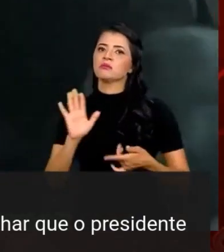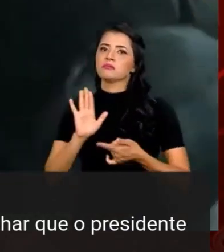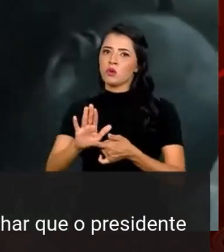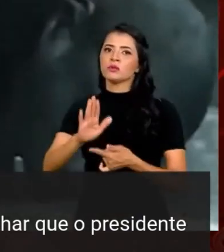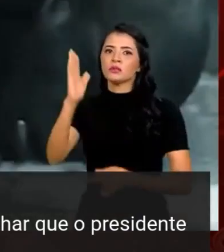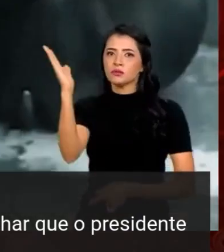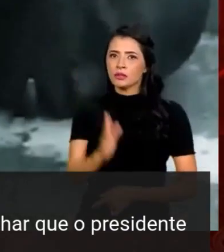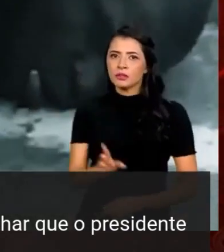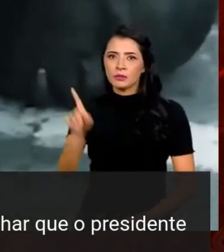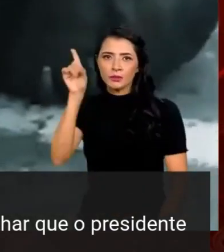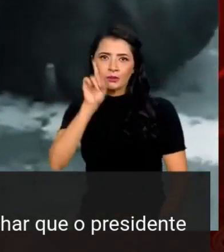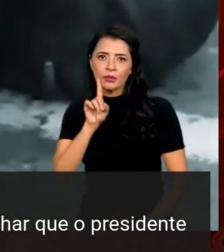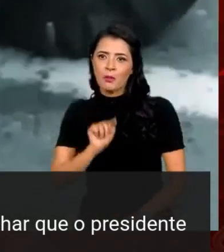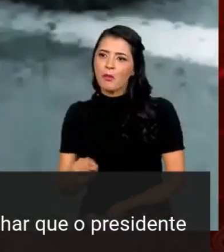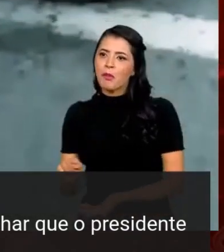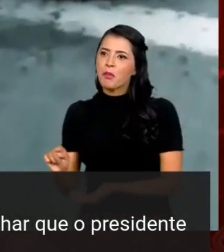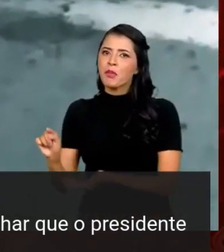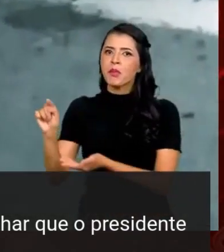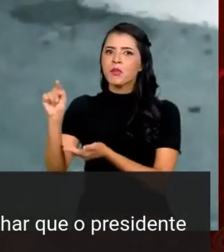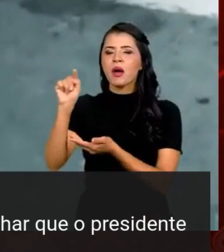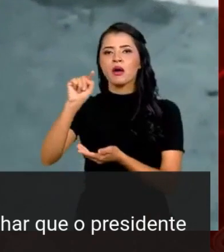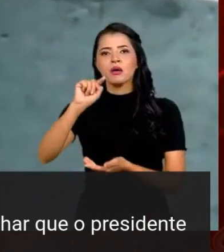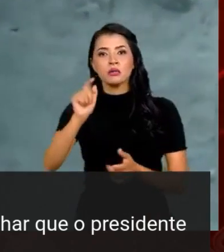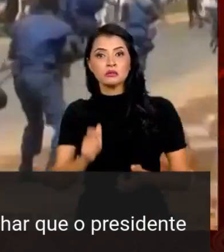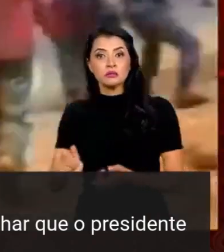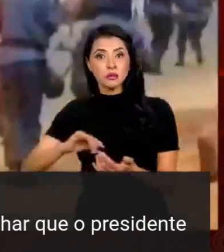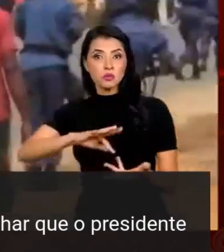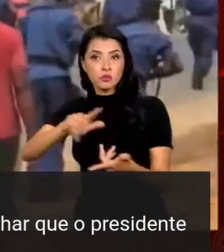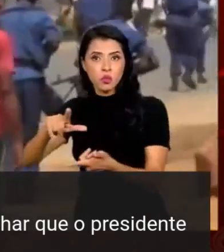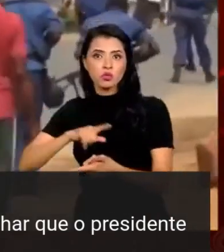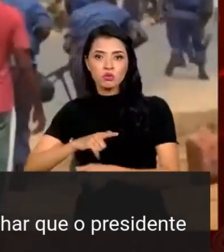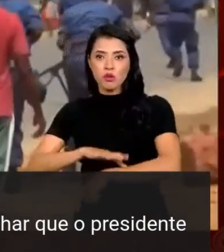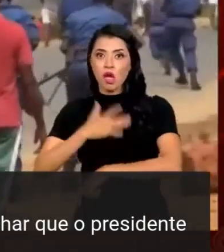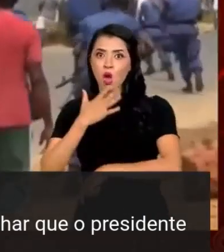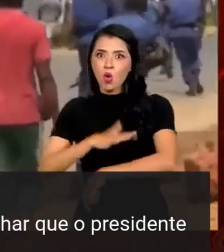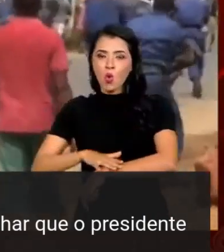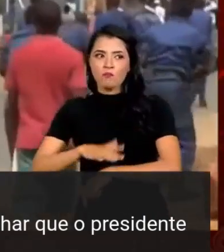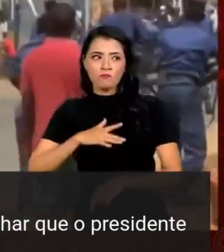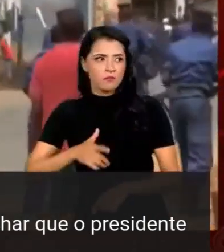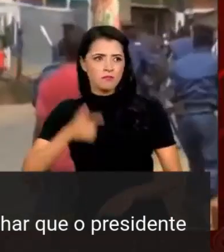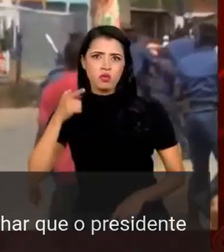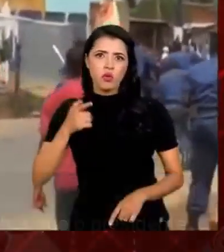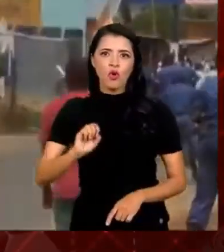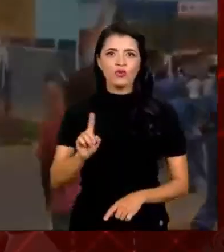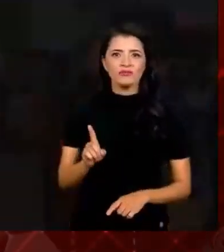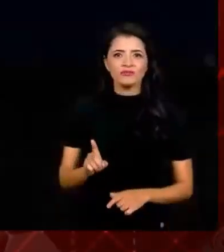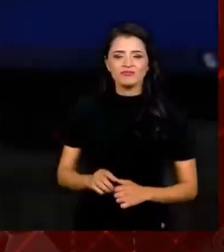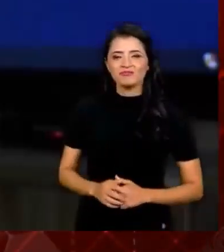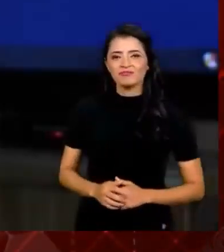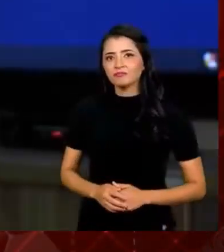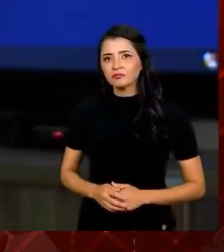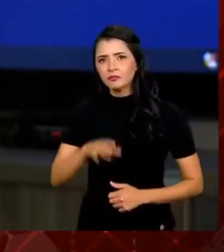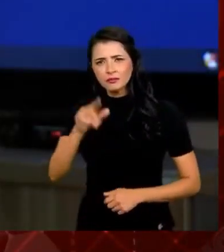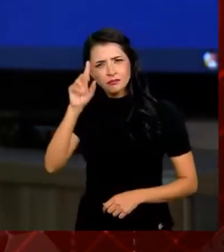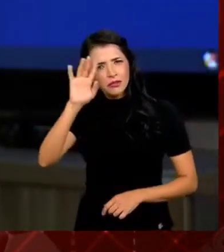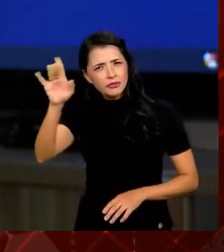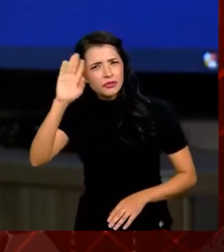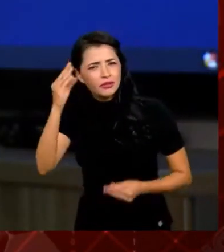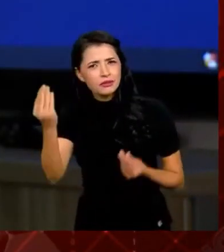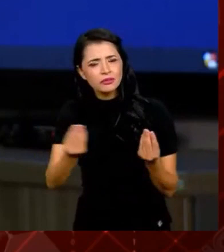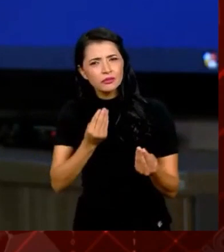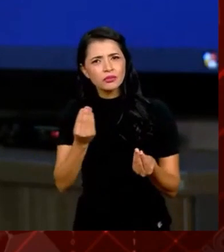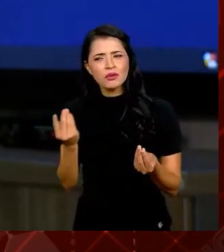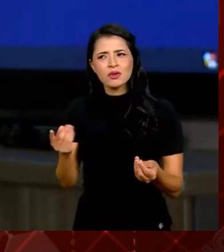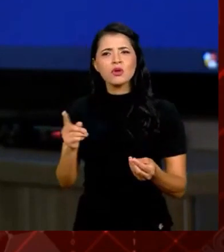nos Estados Unidos, em tantos lugares que a cor da pele define a rapidez de um gatilho. Você fica imaginando,